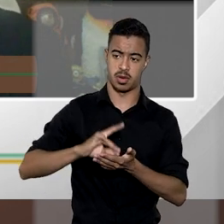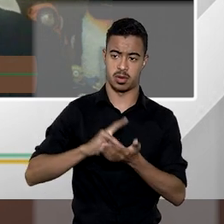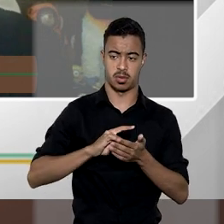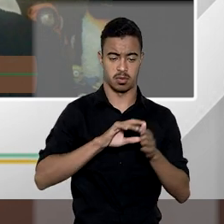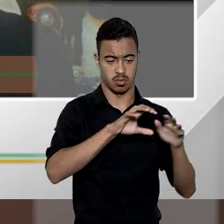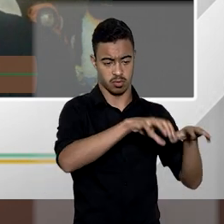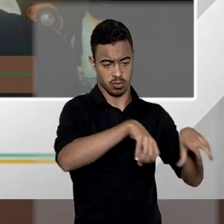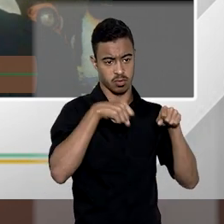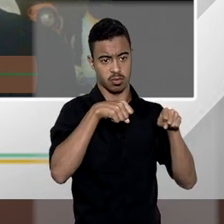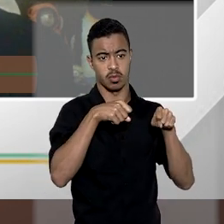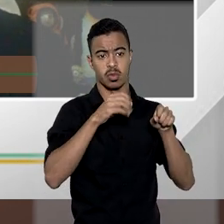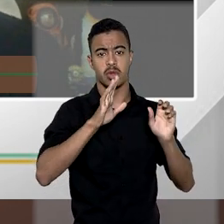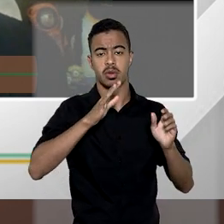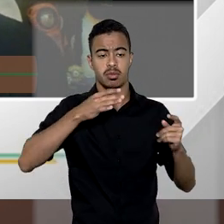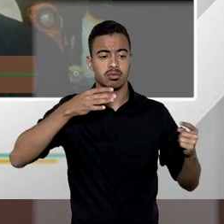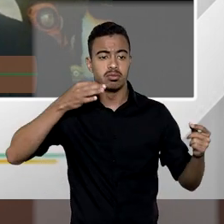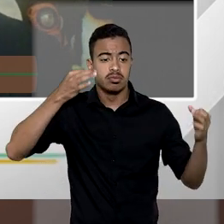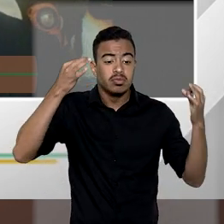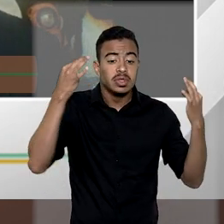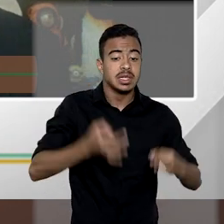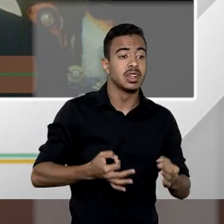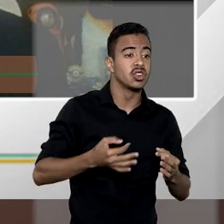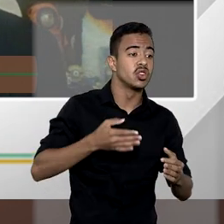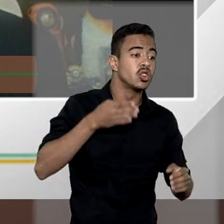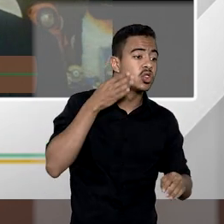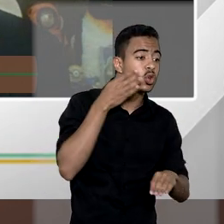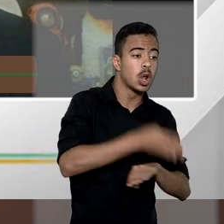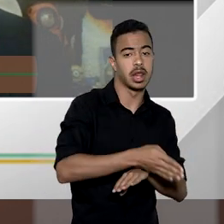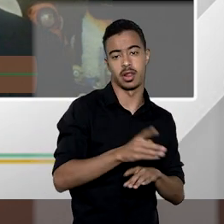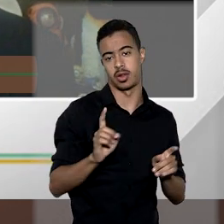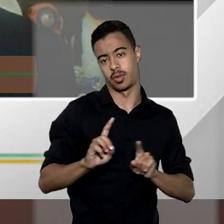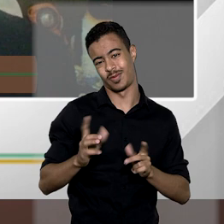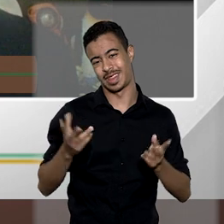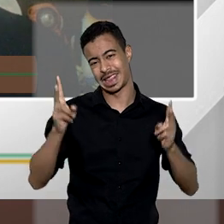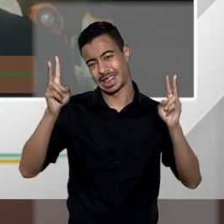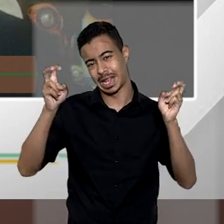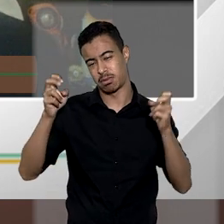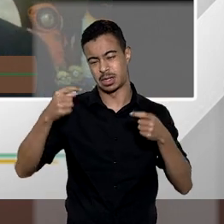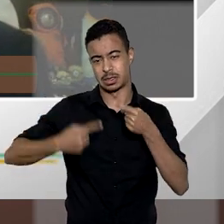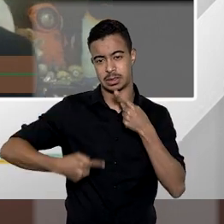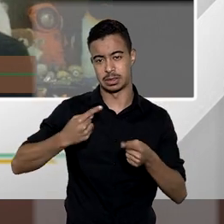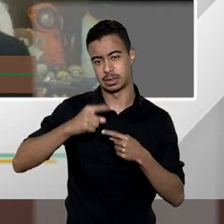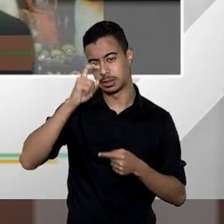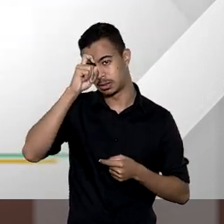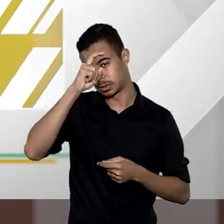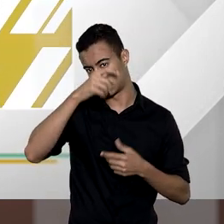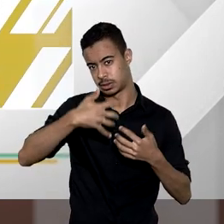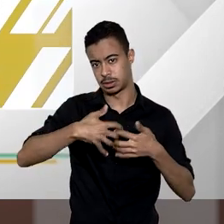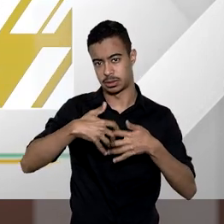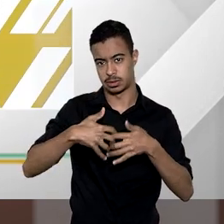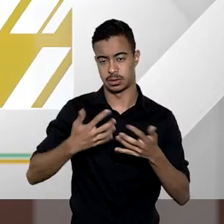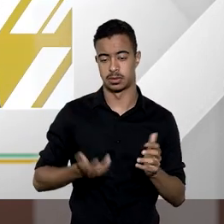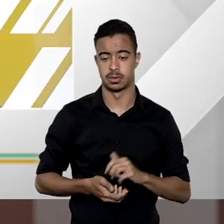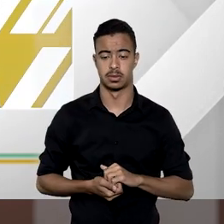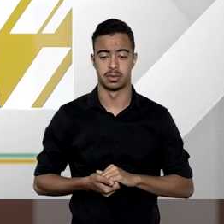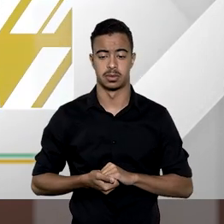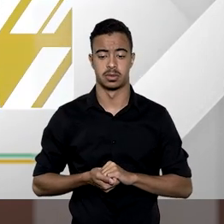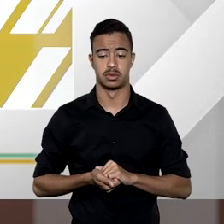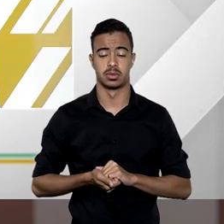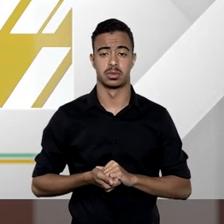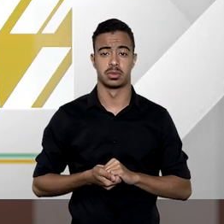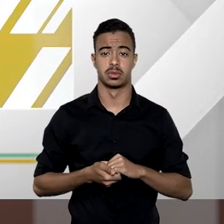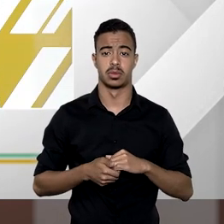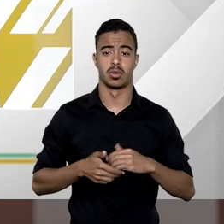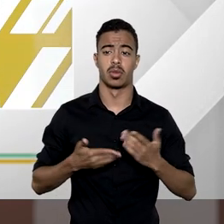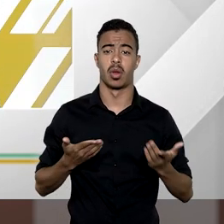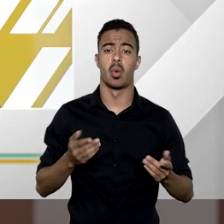desapropriação indireta ressalva entretanto que se trata de um tema polêmico professor Egon e o